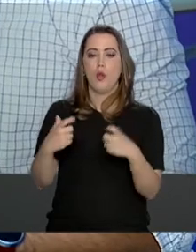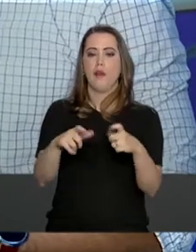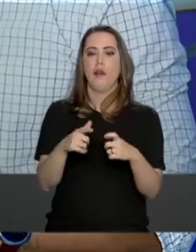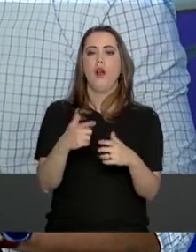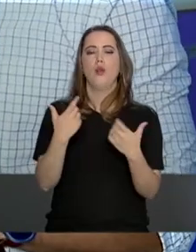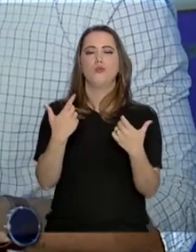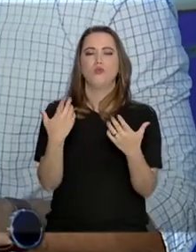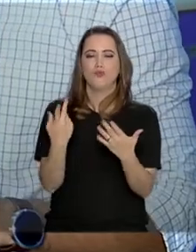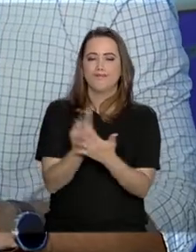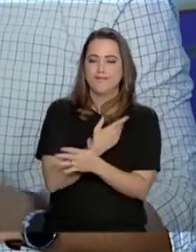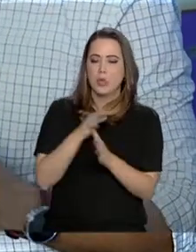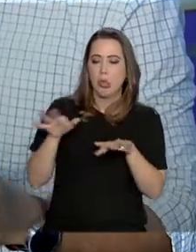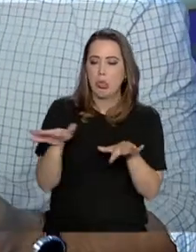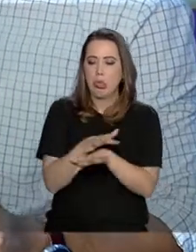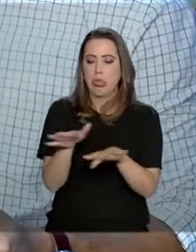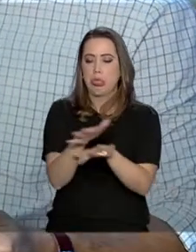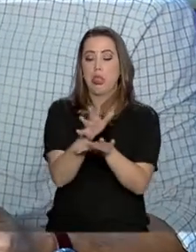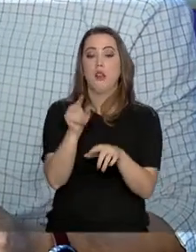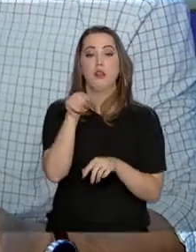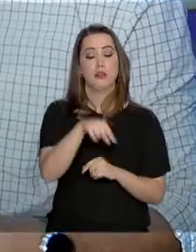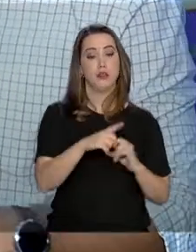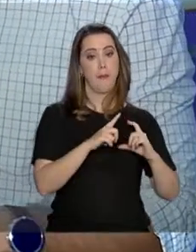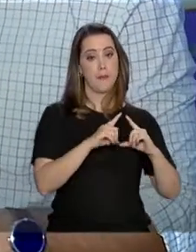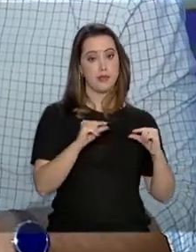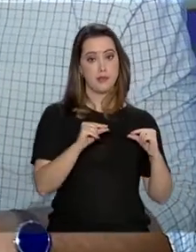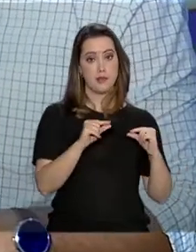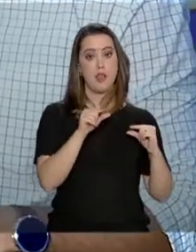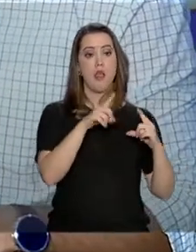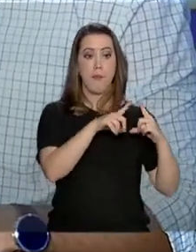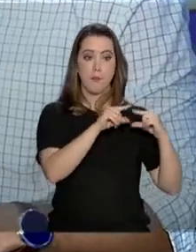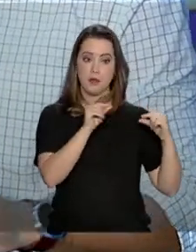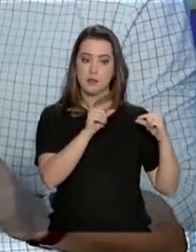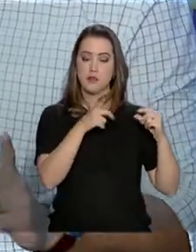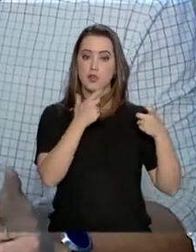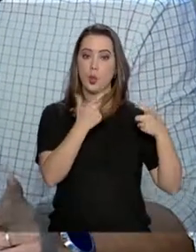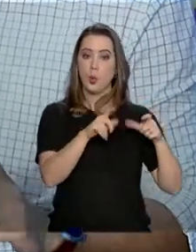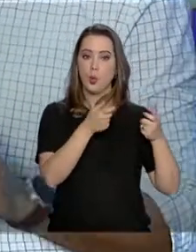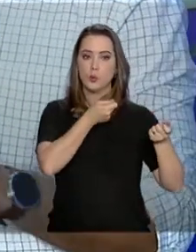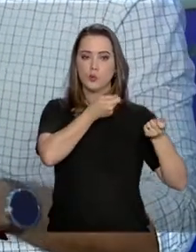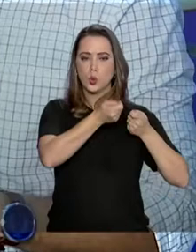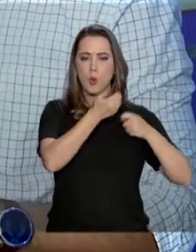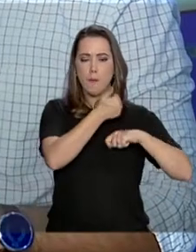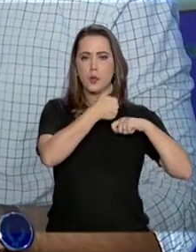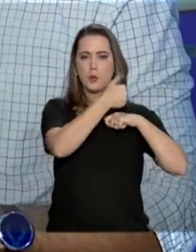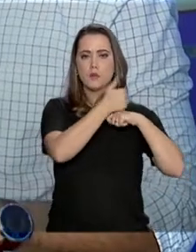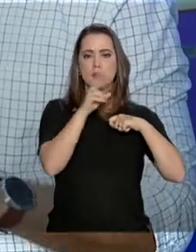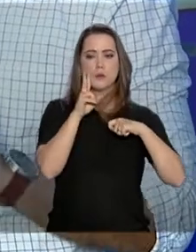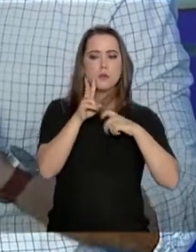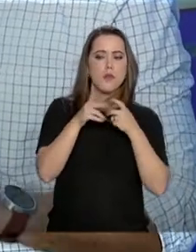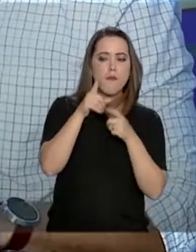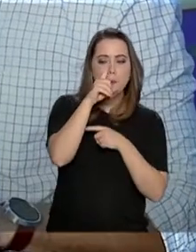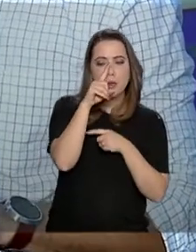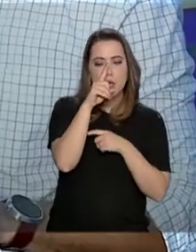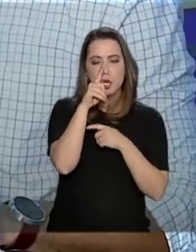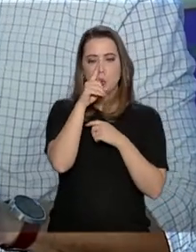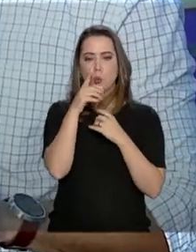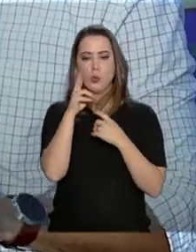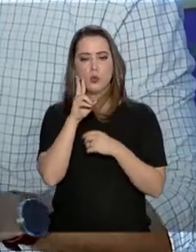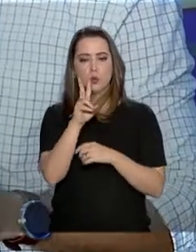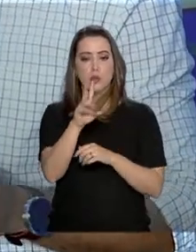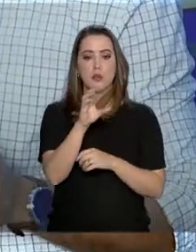Brasília, uma equipe de especialistas do Centro Nacional de Gerenciamento de Riscos e Desastres, o SENAD,